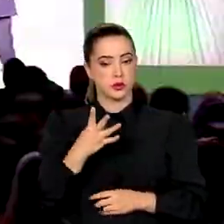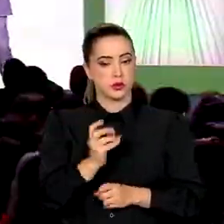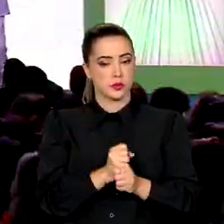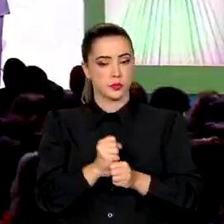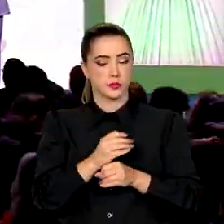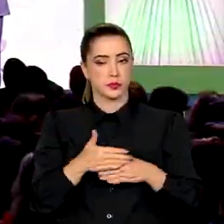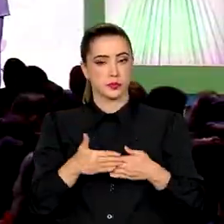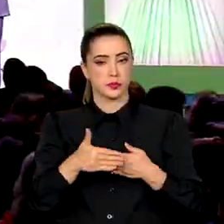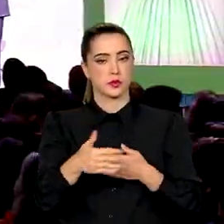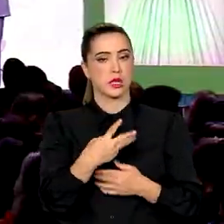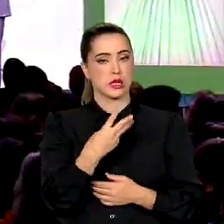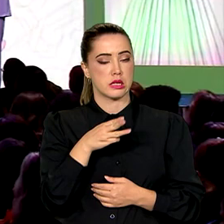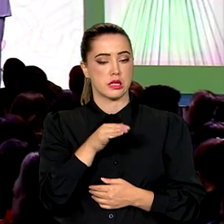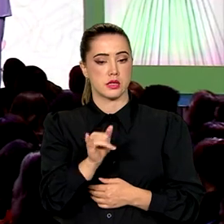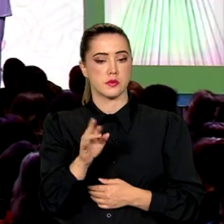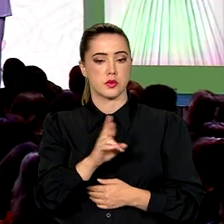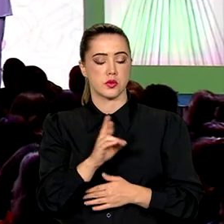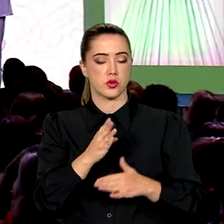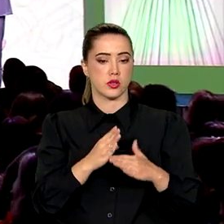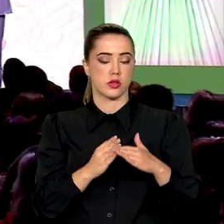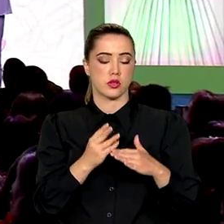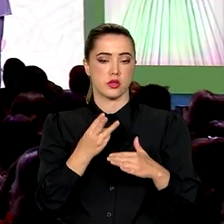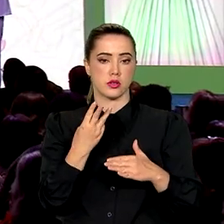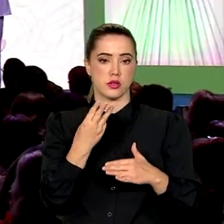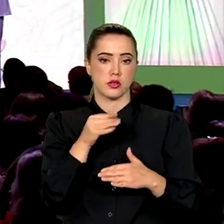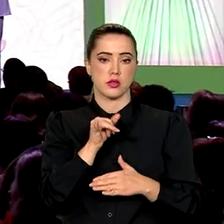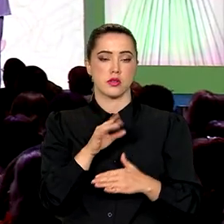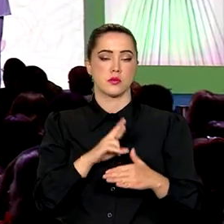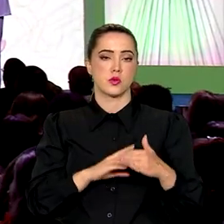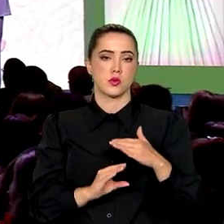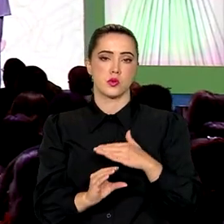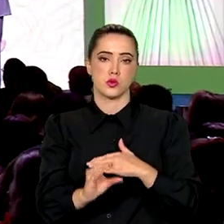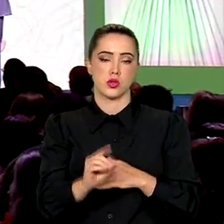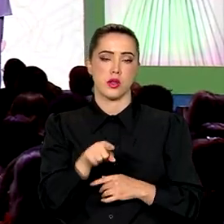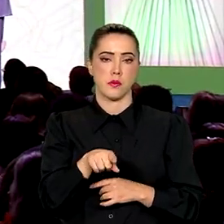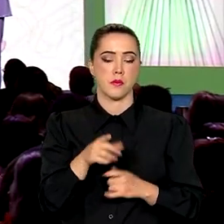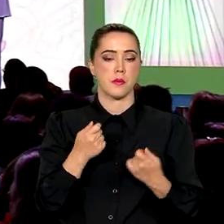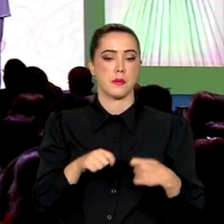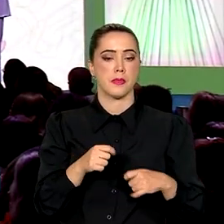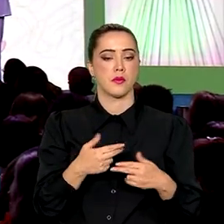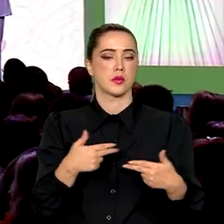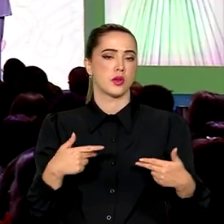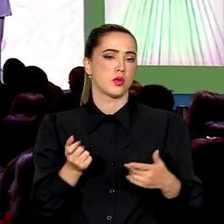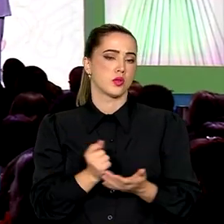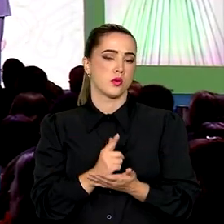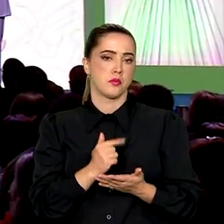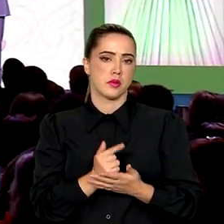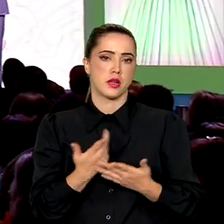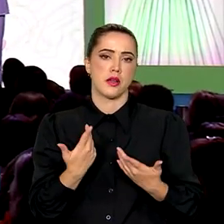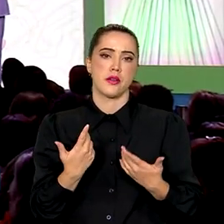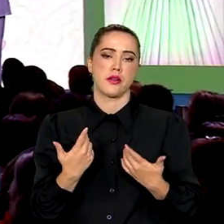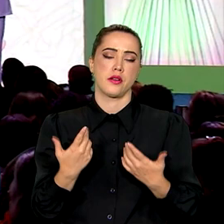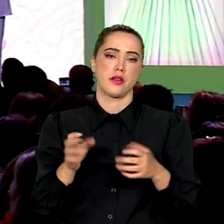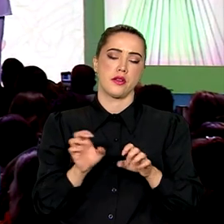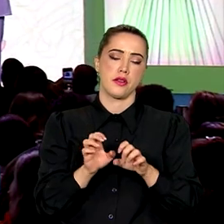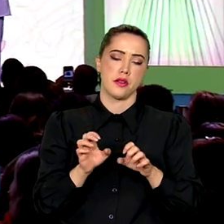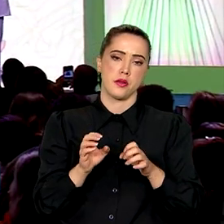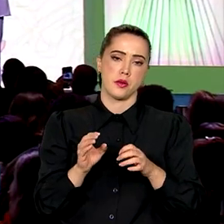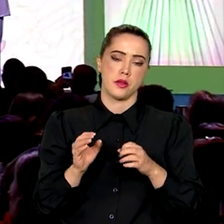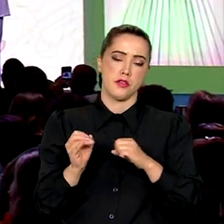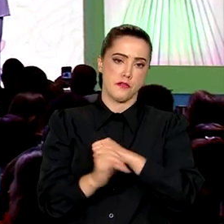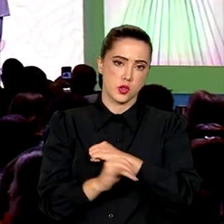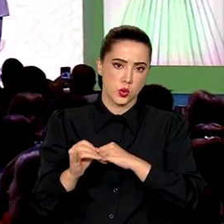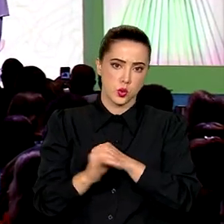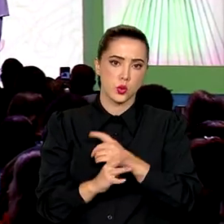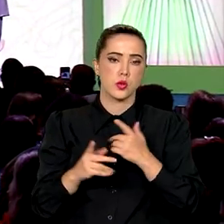anos, 3 bilhões de reais em investimento, porque também tem equipamento, tem infraestrutura que nós vamos repassar para